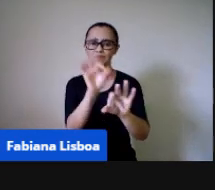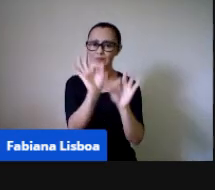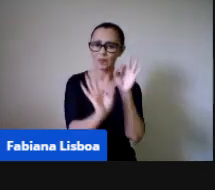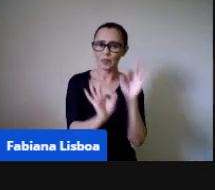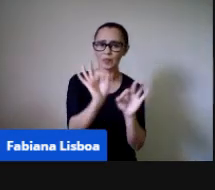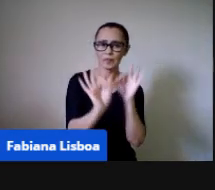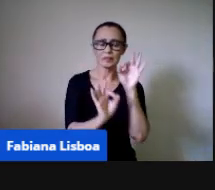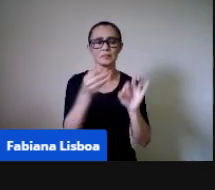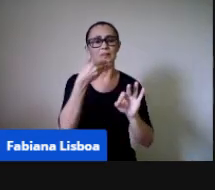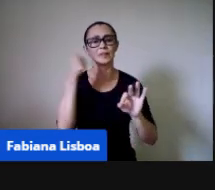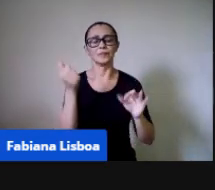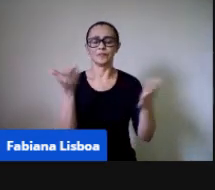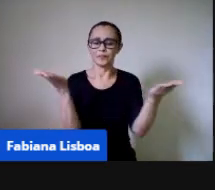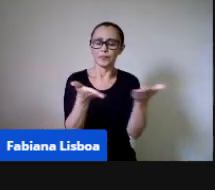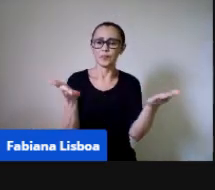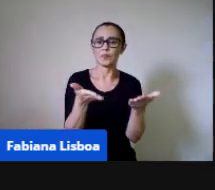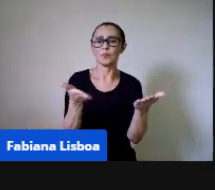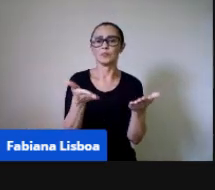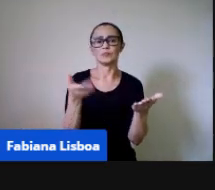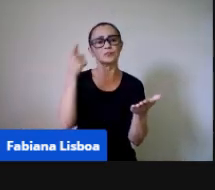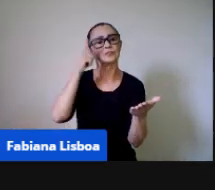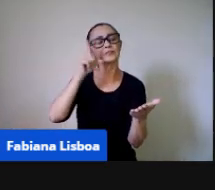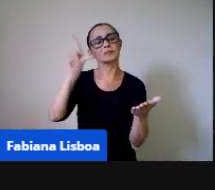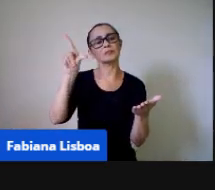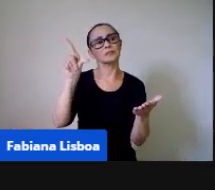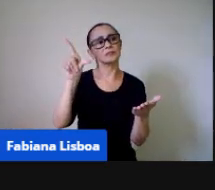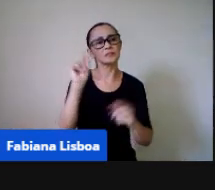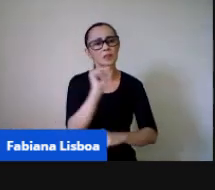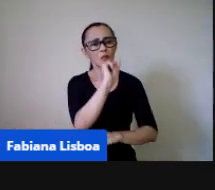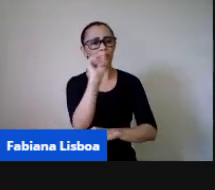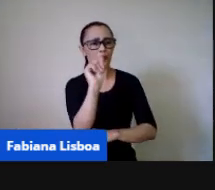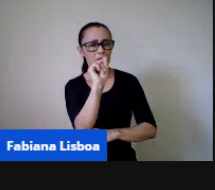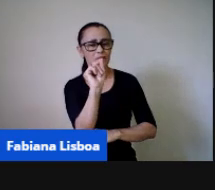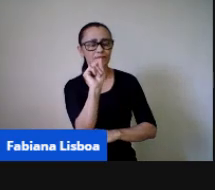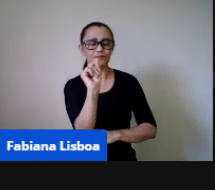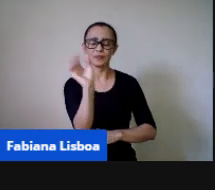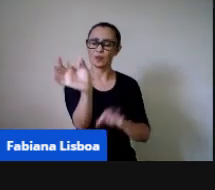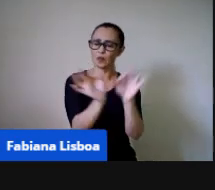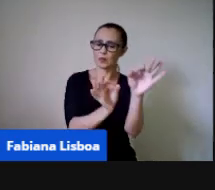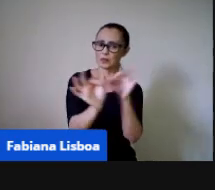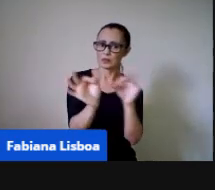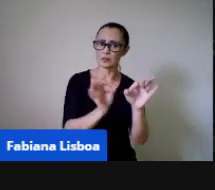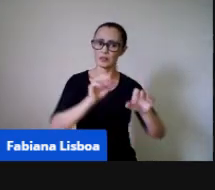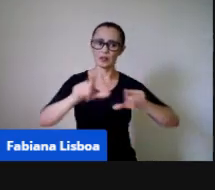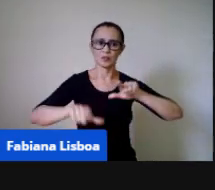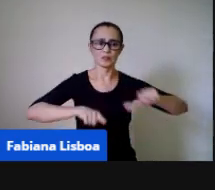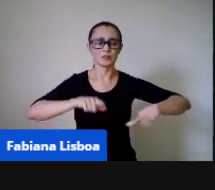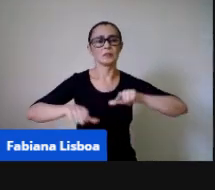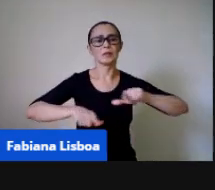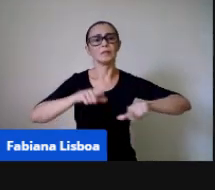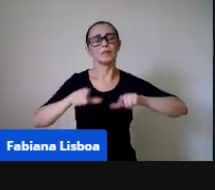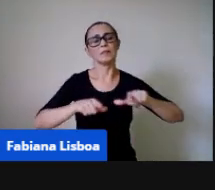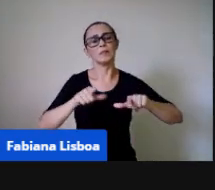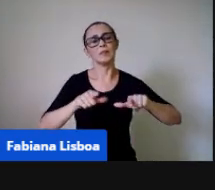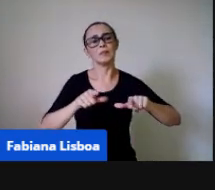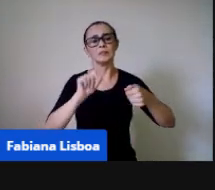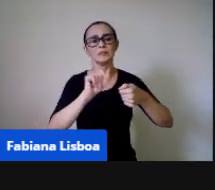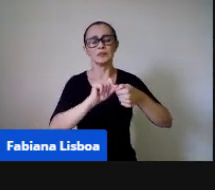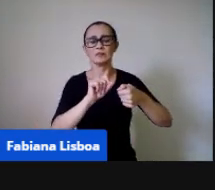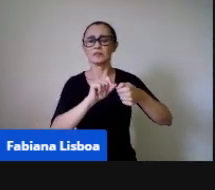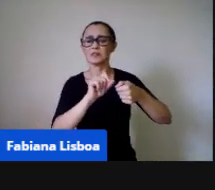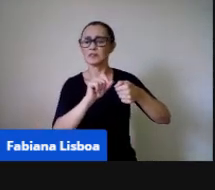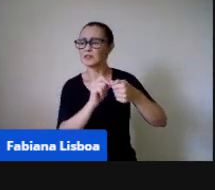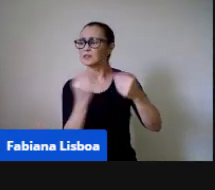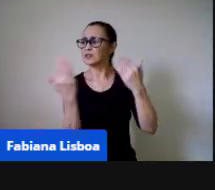Então, hoje a gente consegue, né, organizar o nosso trabalho e fazer essas relações e